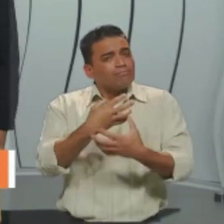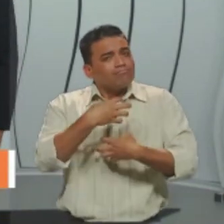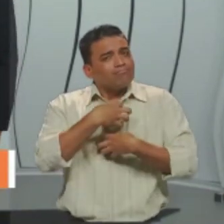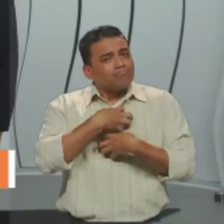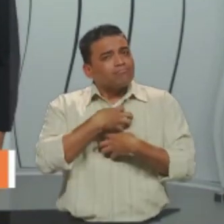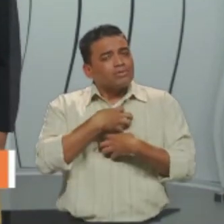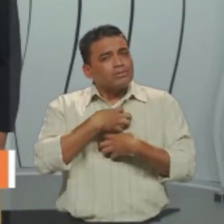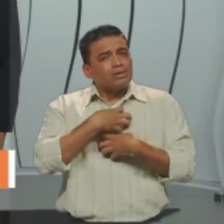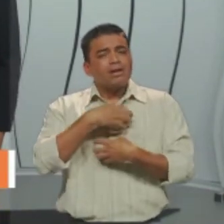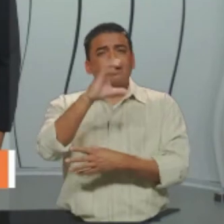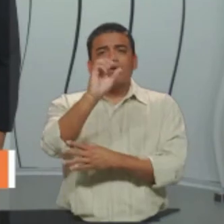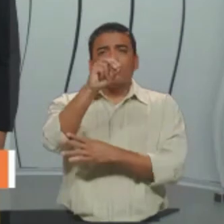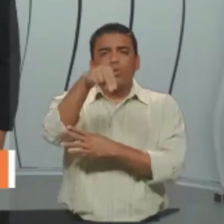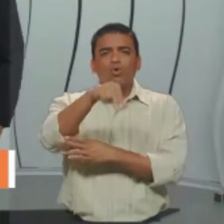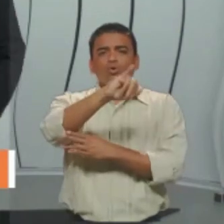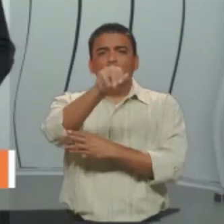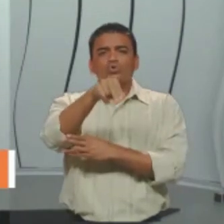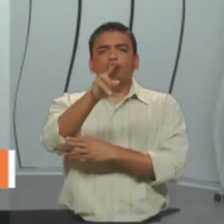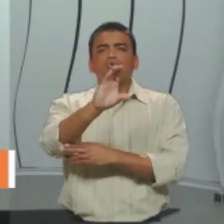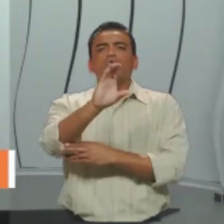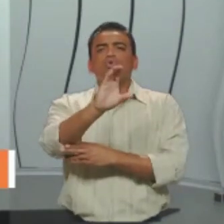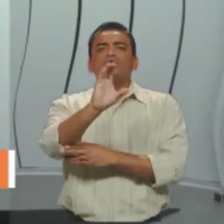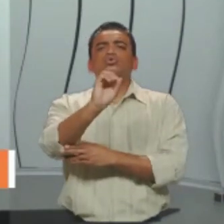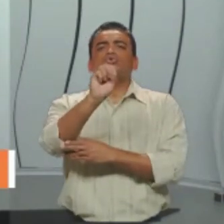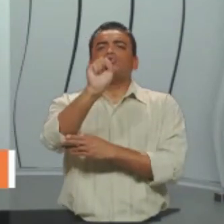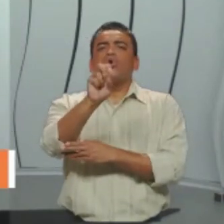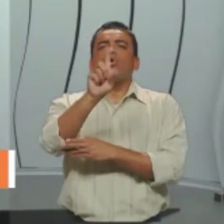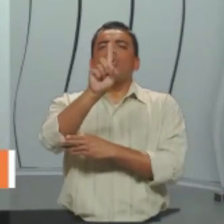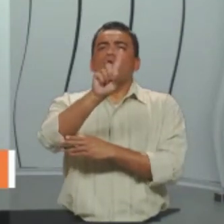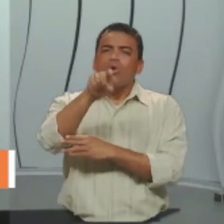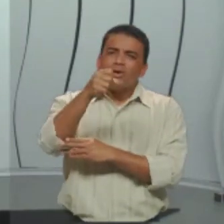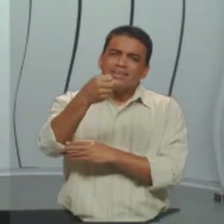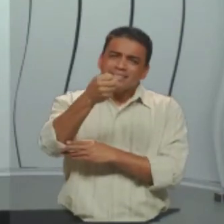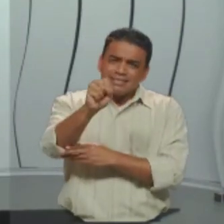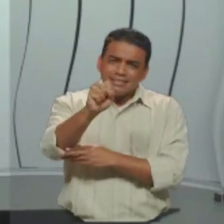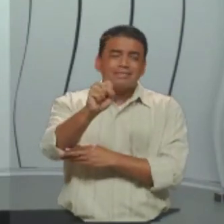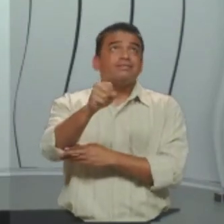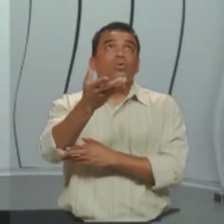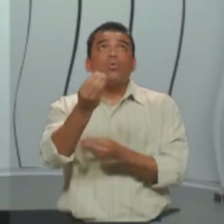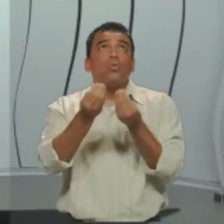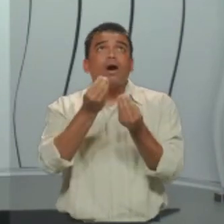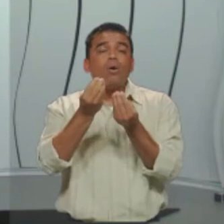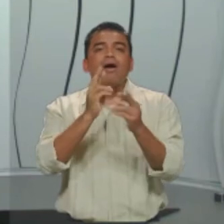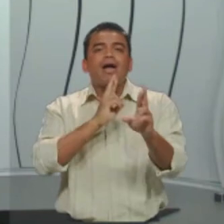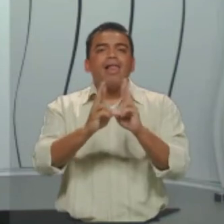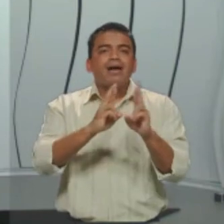das conjunções. Como assim? Qual é a relação de sentido